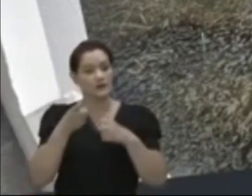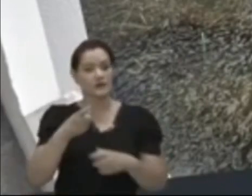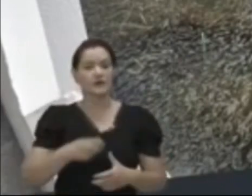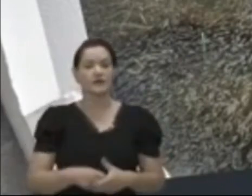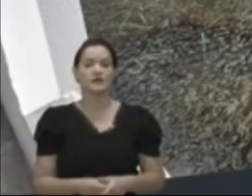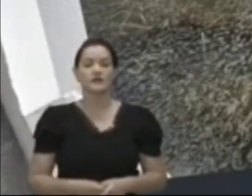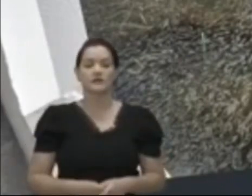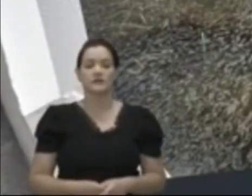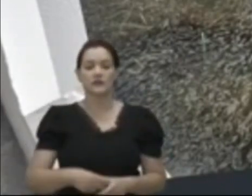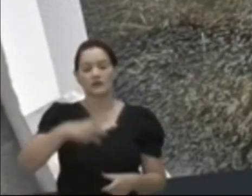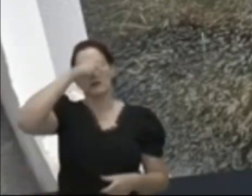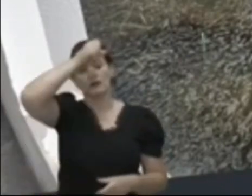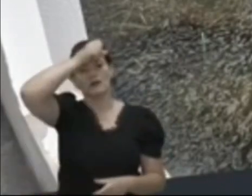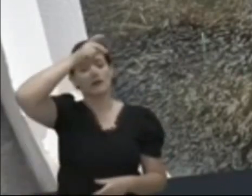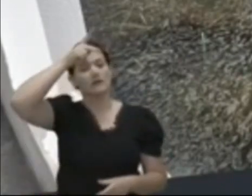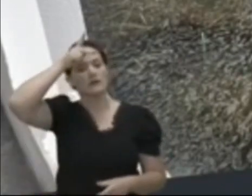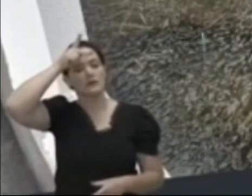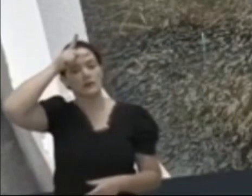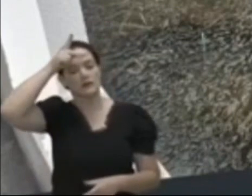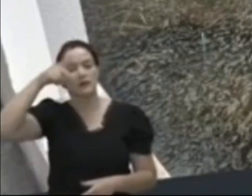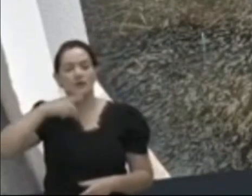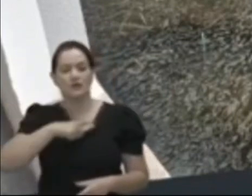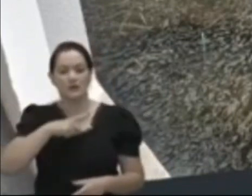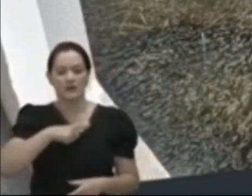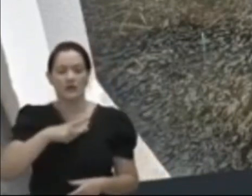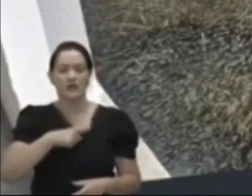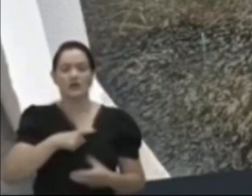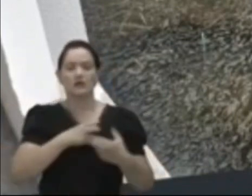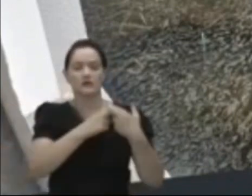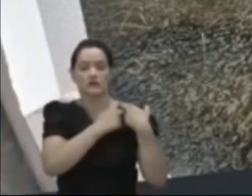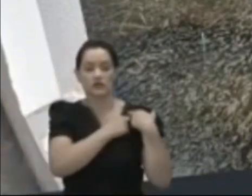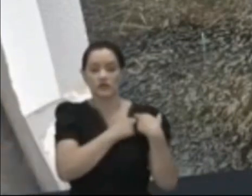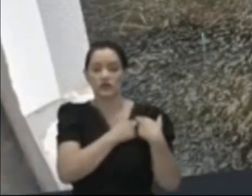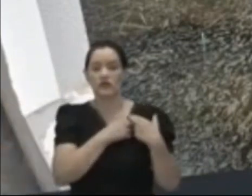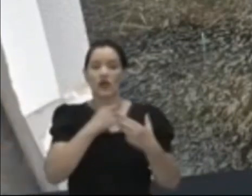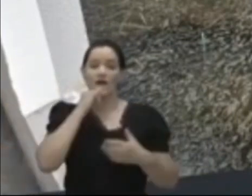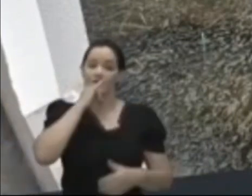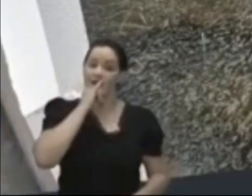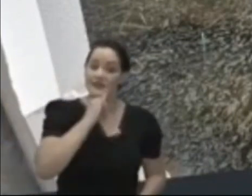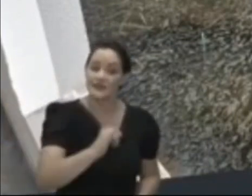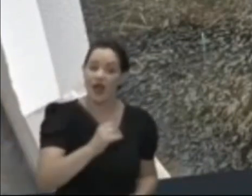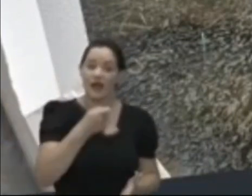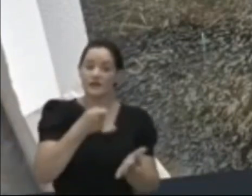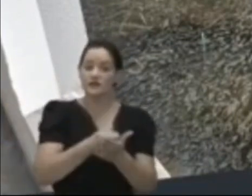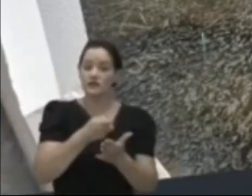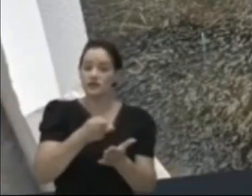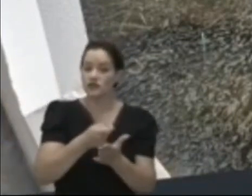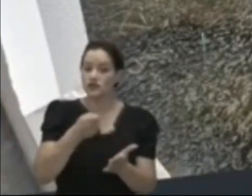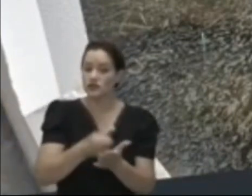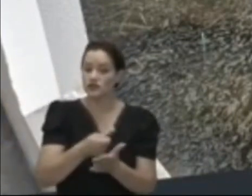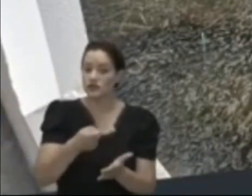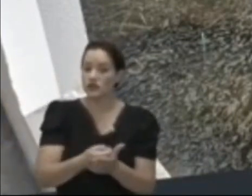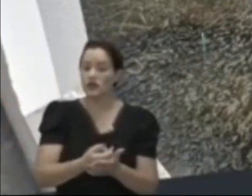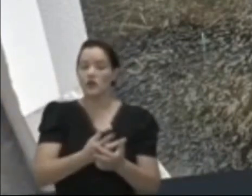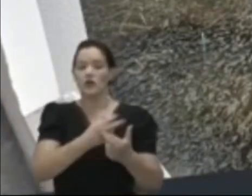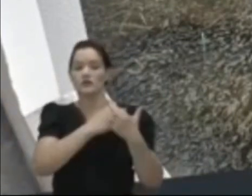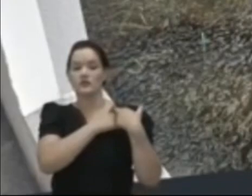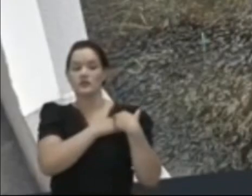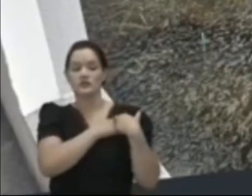Prefeitura tem responsabilidade sim de notificar, exigir que o proprietário ou o responsável